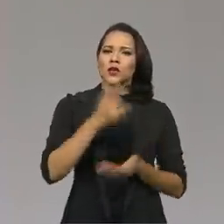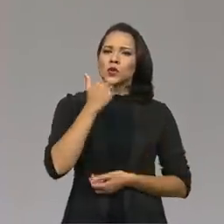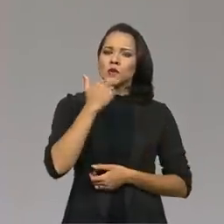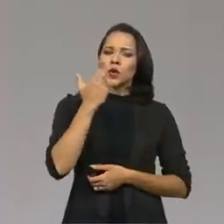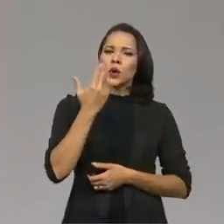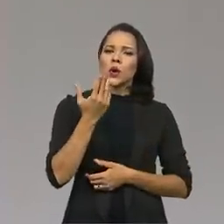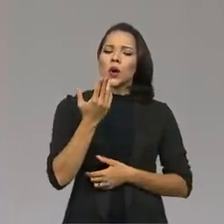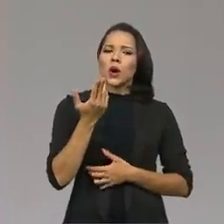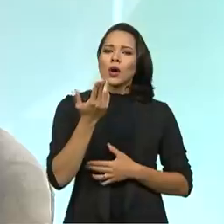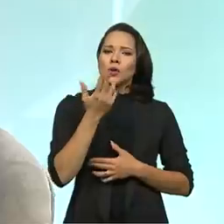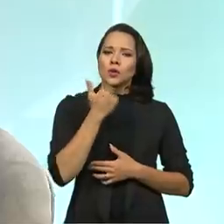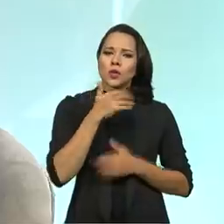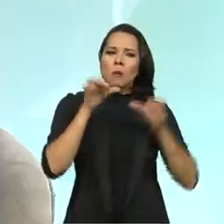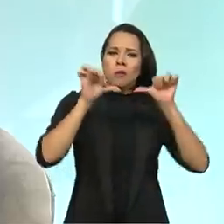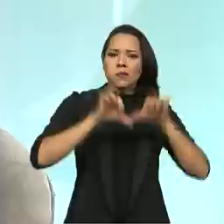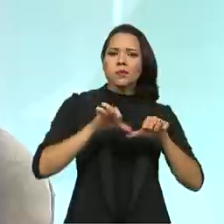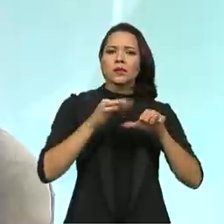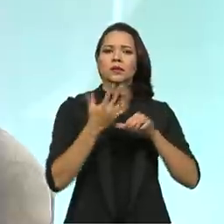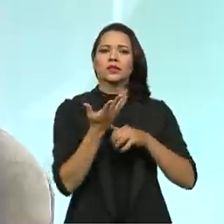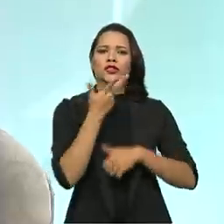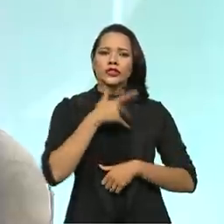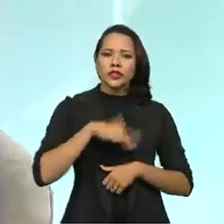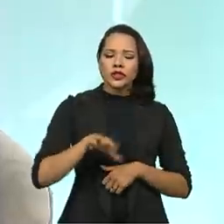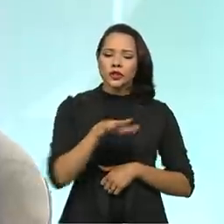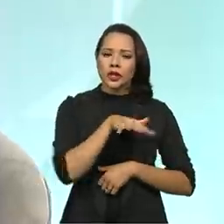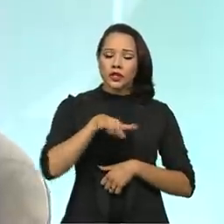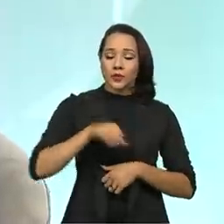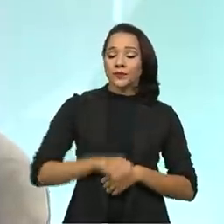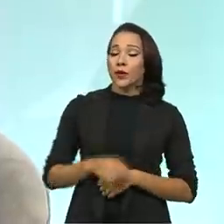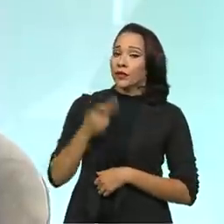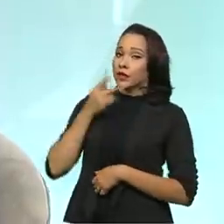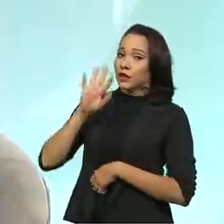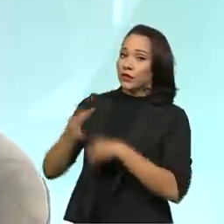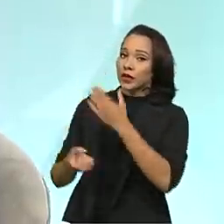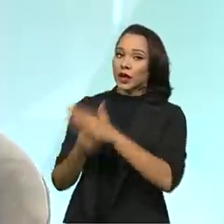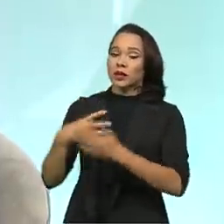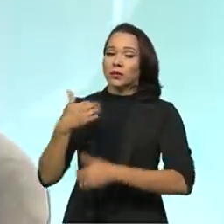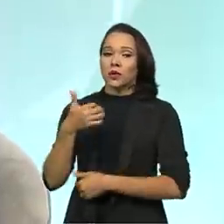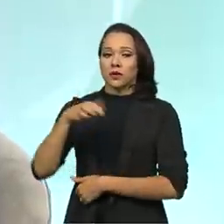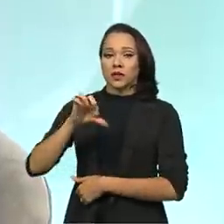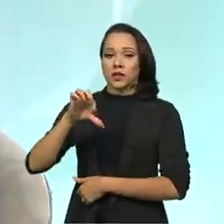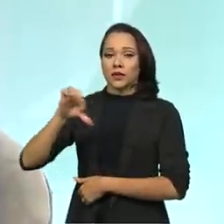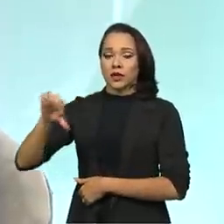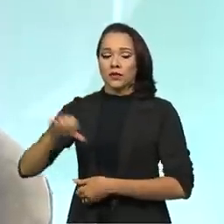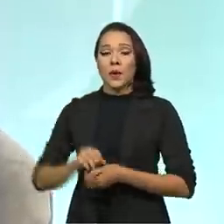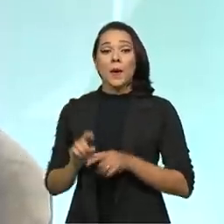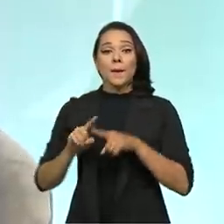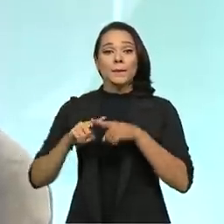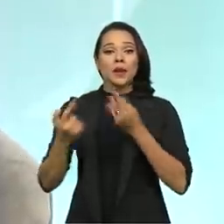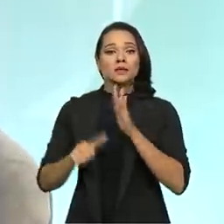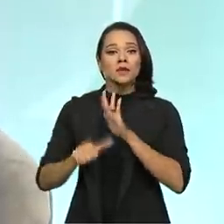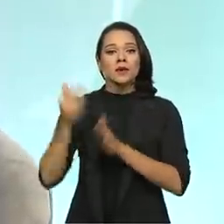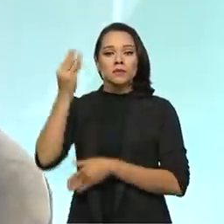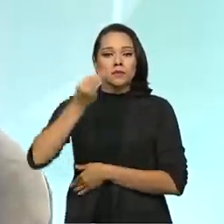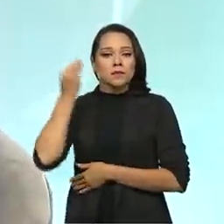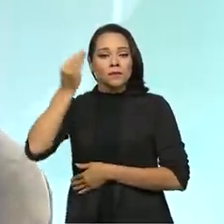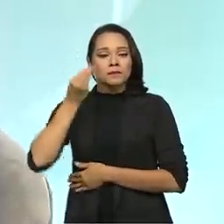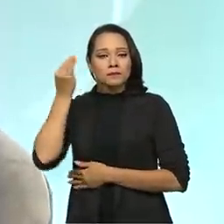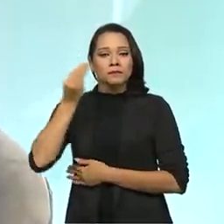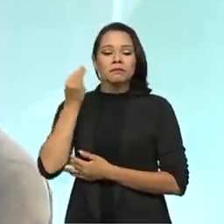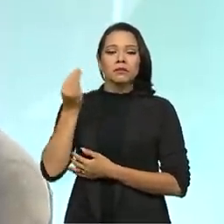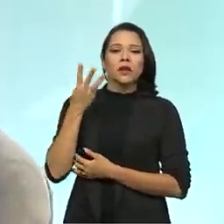Bom, como a gente explicou anteriormente, os distritos foram criados em 99, mas a primeira experiência em termos de